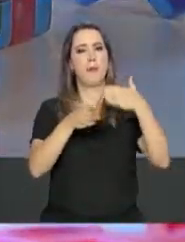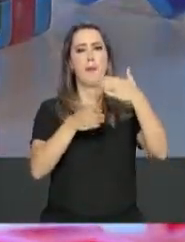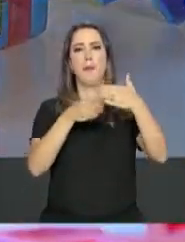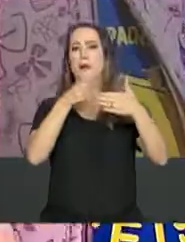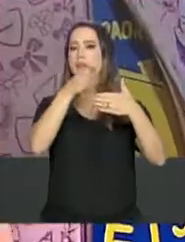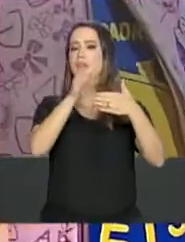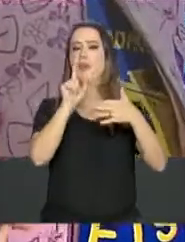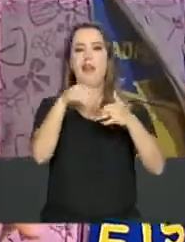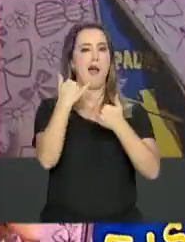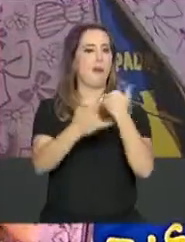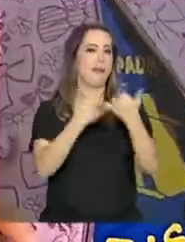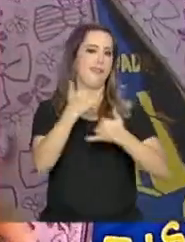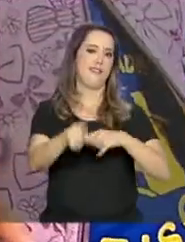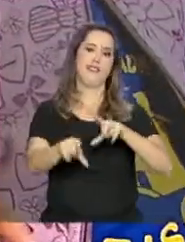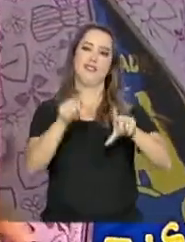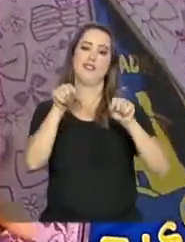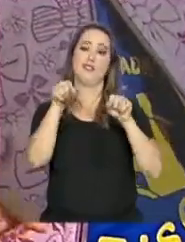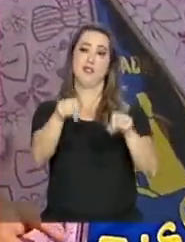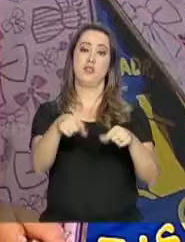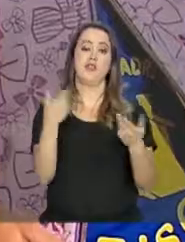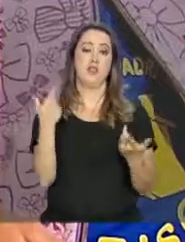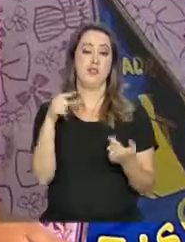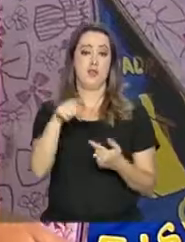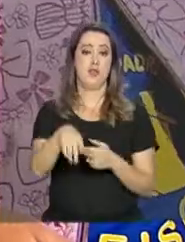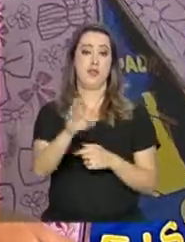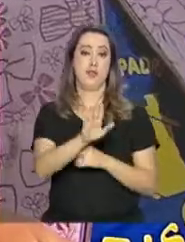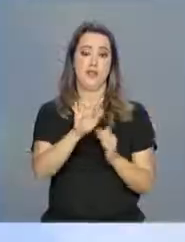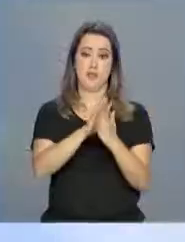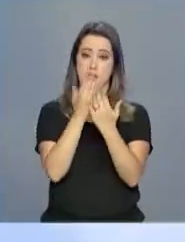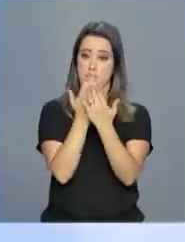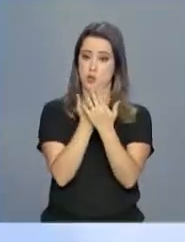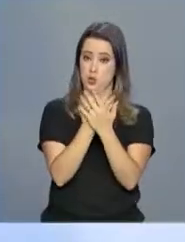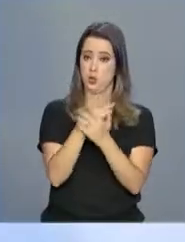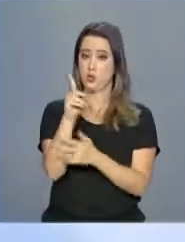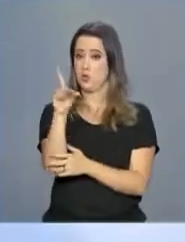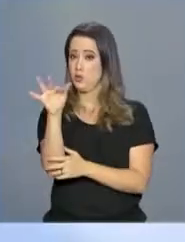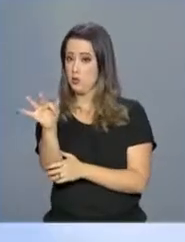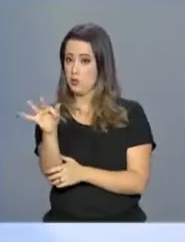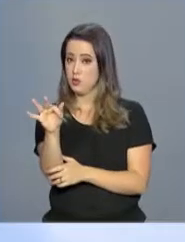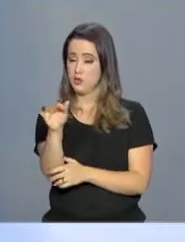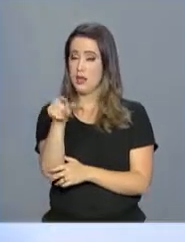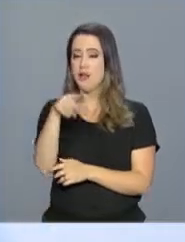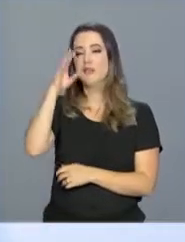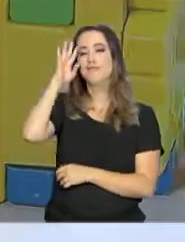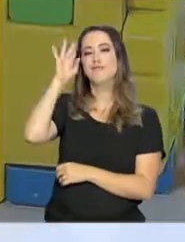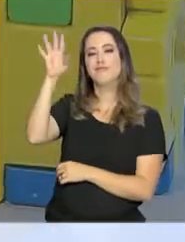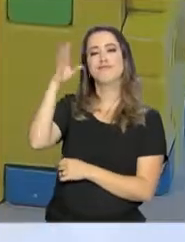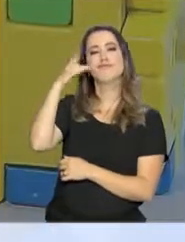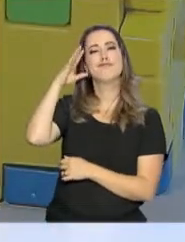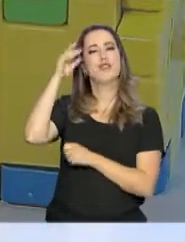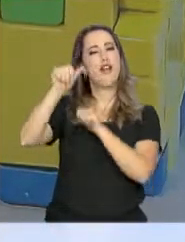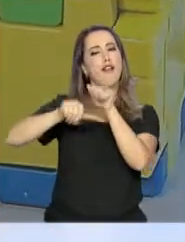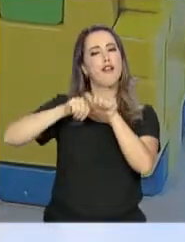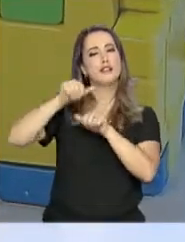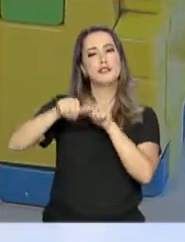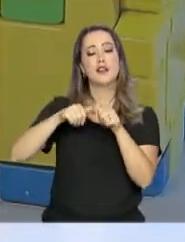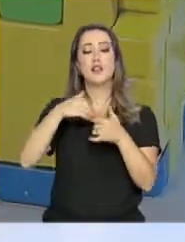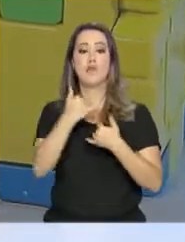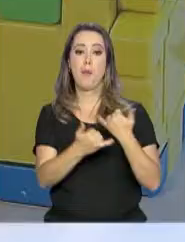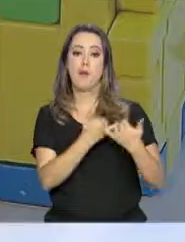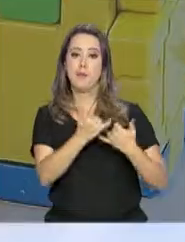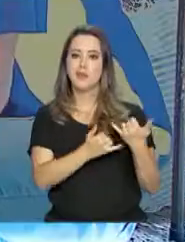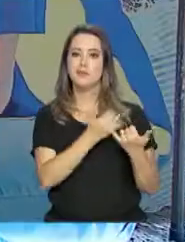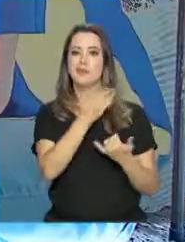das crianças dessa creche de Itaguatinga, no Distrito Federal. Aqui elas usam a imaginação para criar diferentes